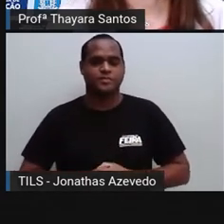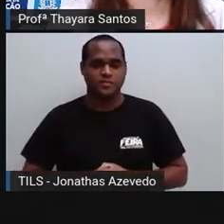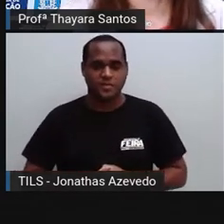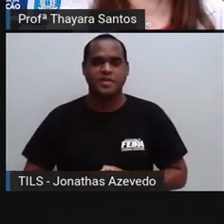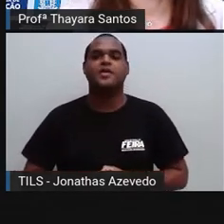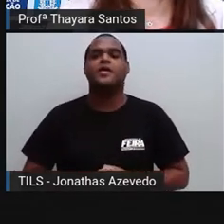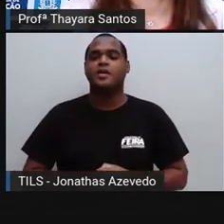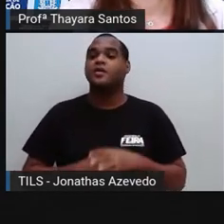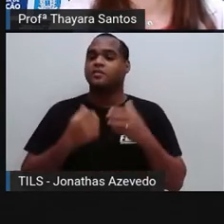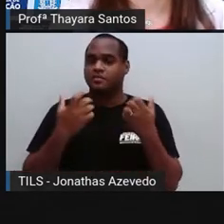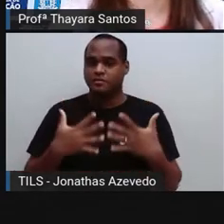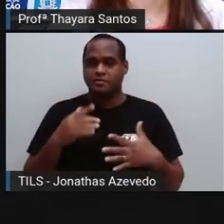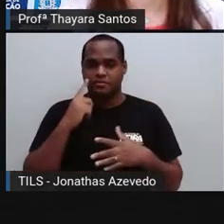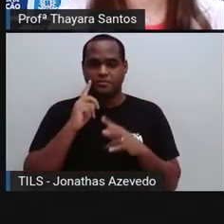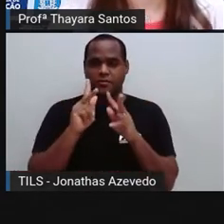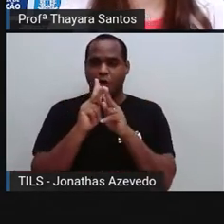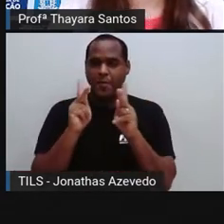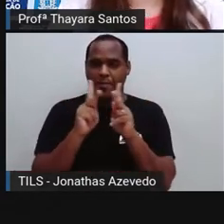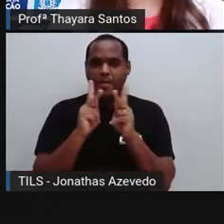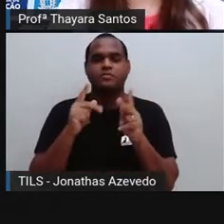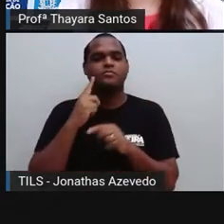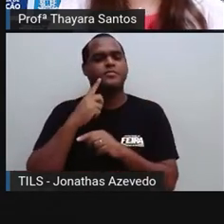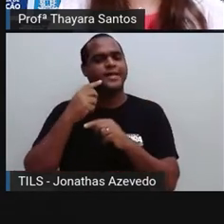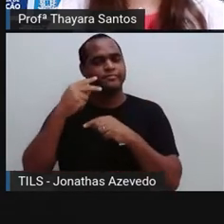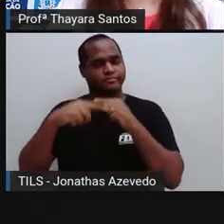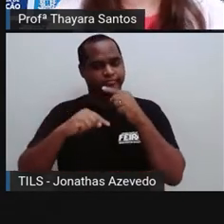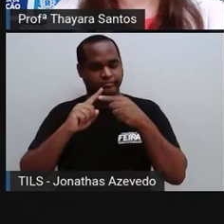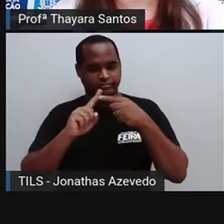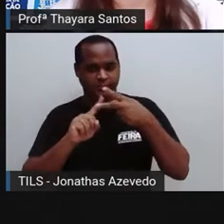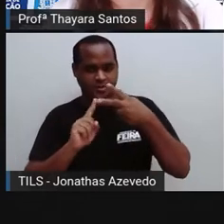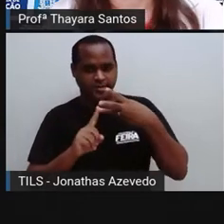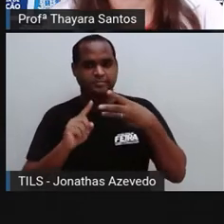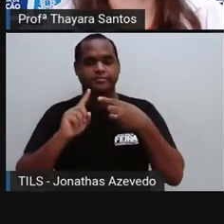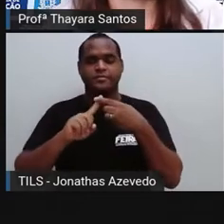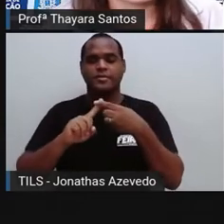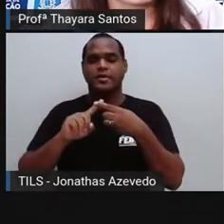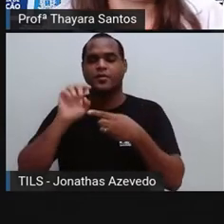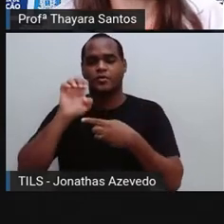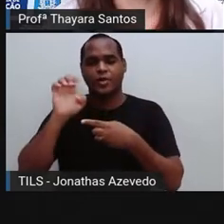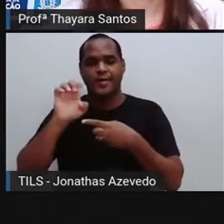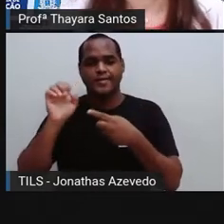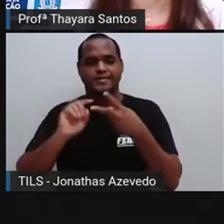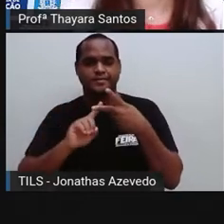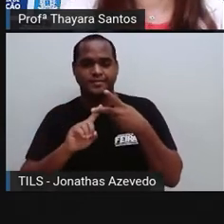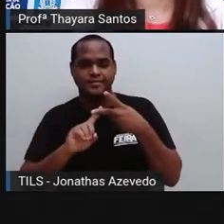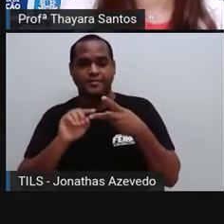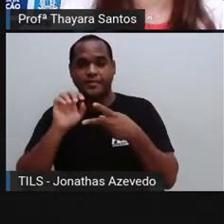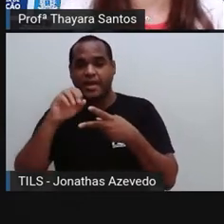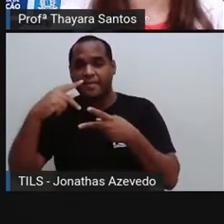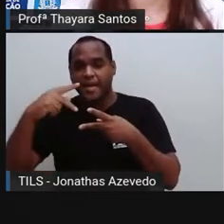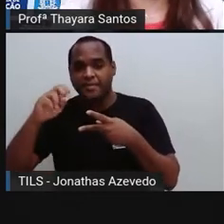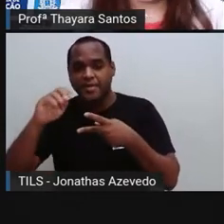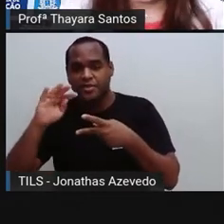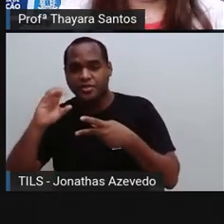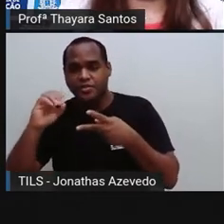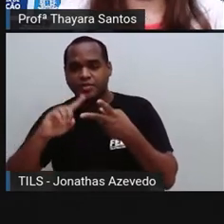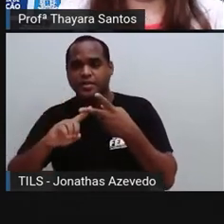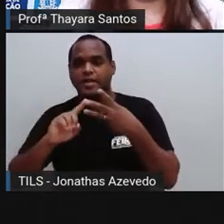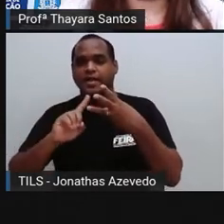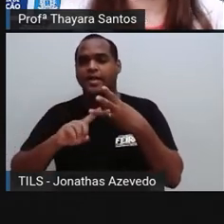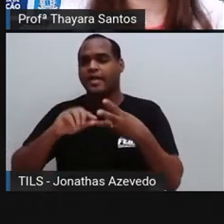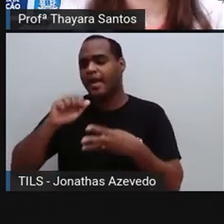Esses hormônios, eles podem ser de três tipos que a gente chama. Eles podem ser os esteroides, peptídeos e as